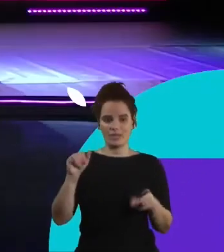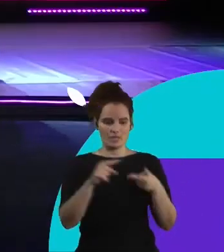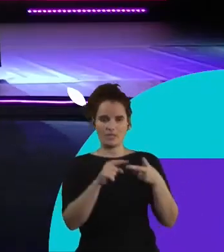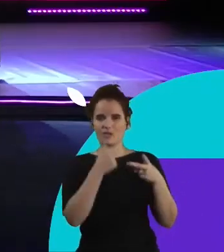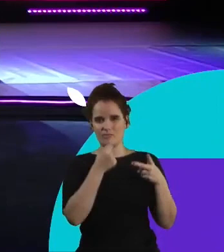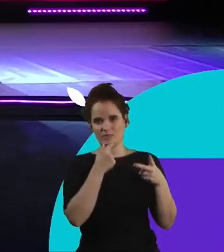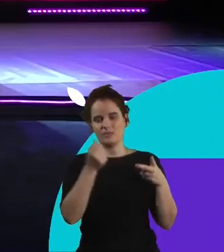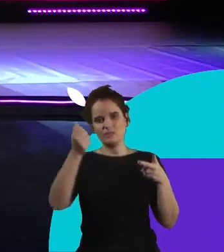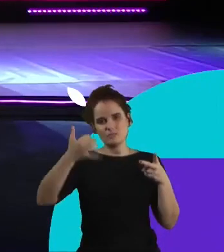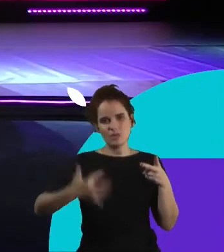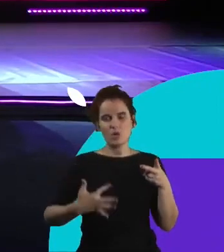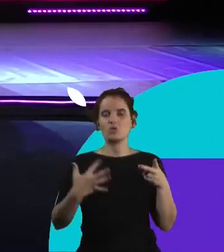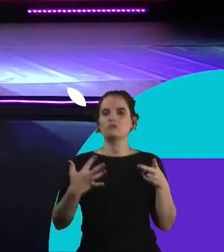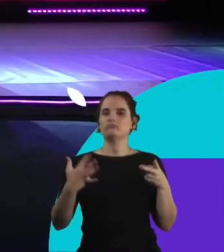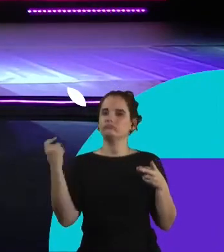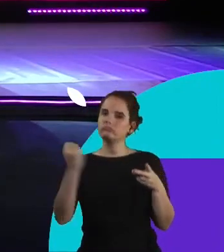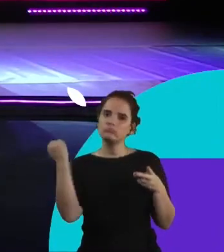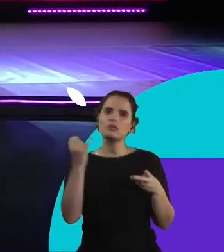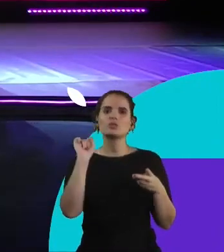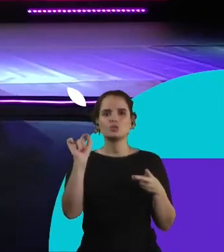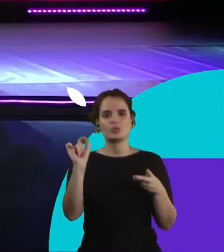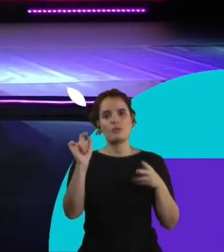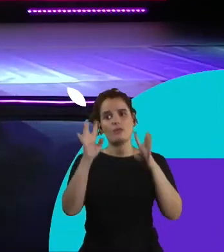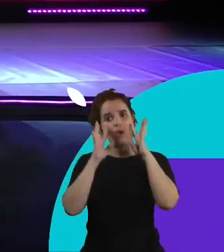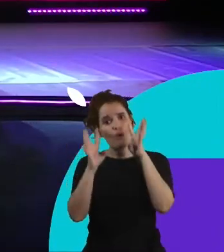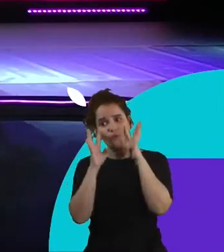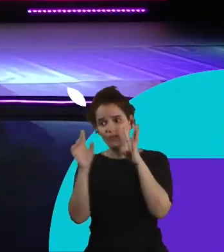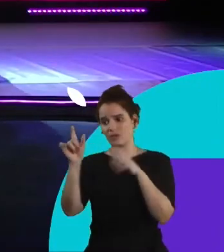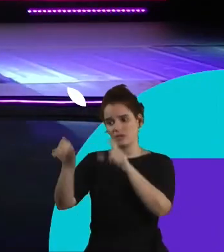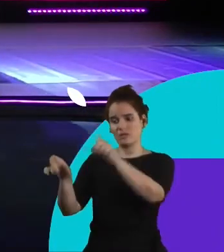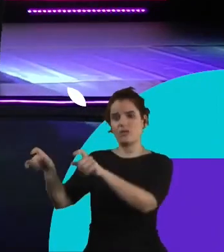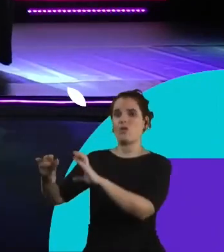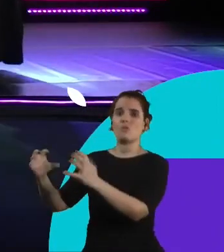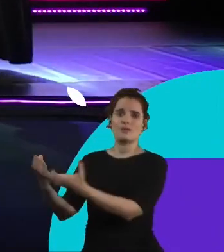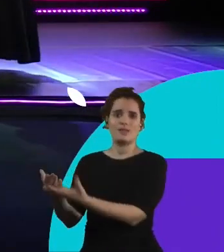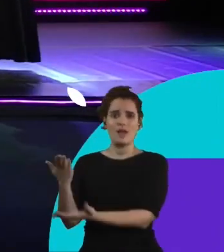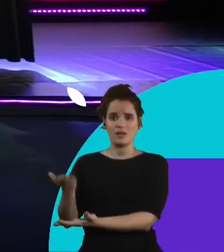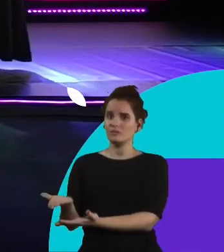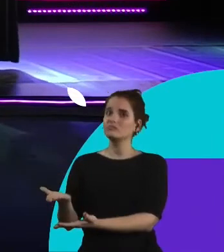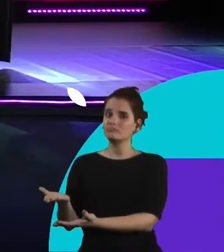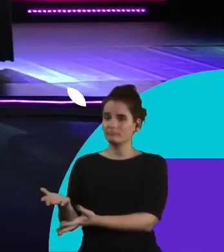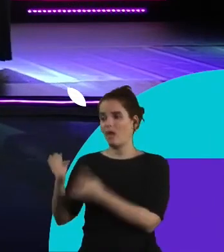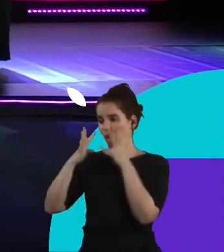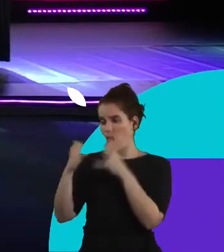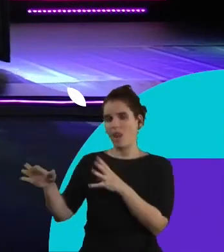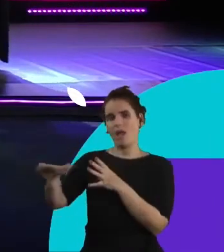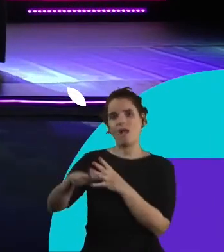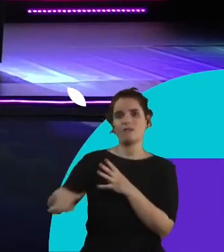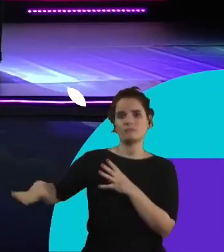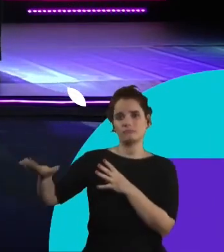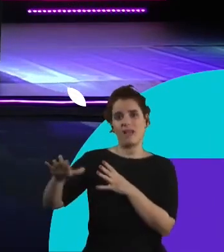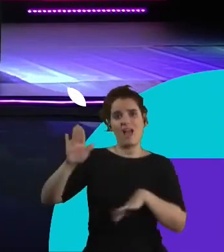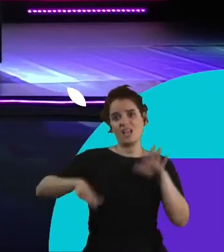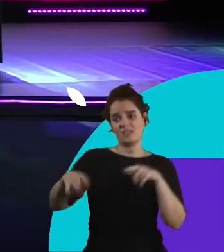essa questão tão importante da gente escutar as pessoas lá na ponta né escutar realmente e olhar pra aquela realidade que pode não